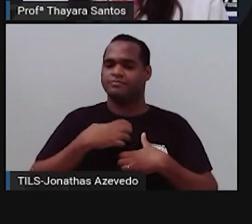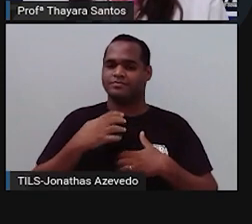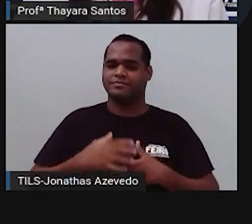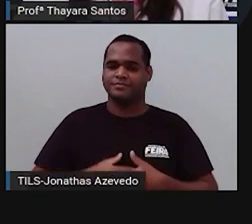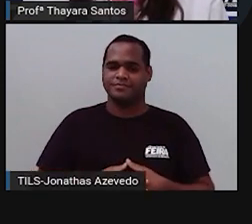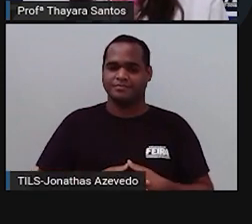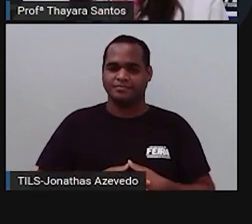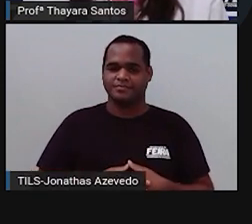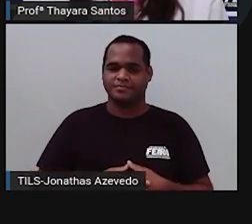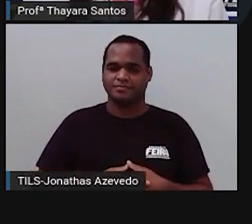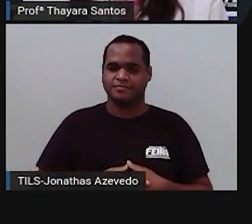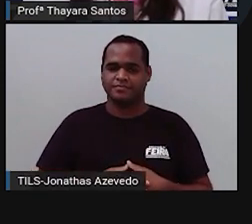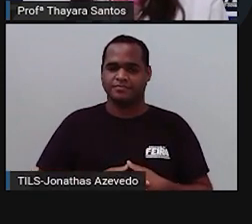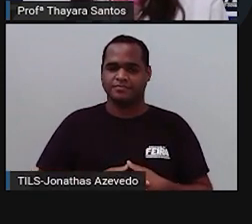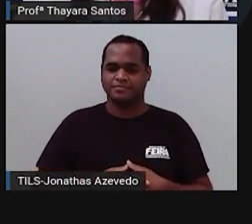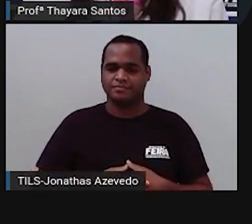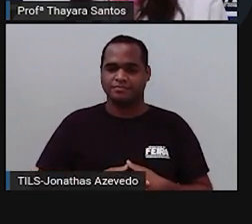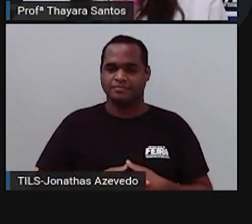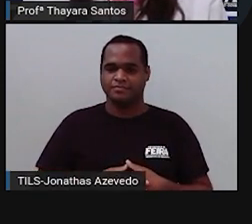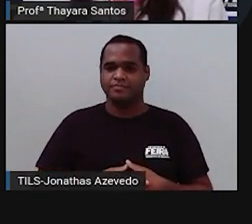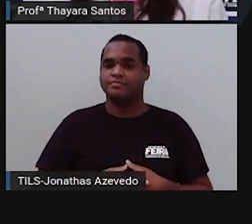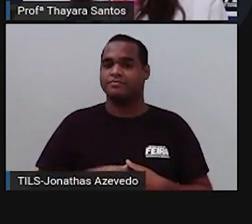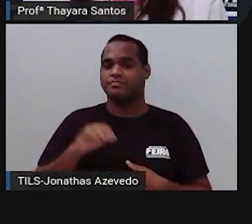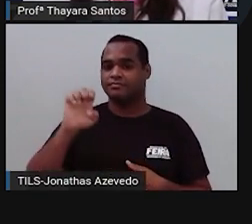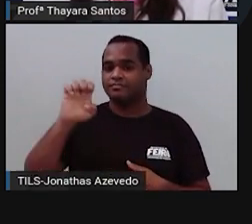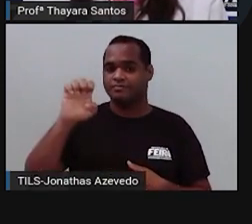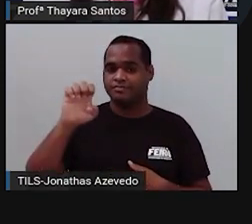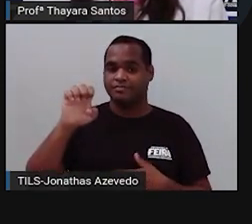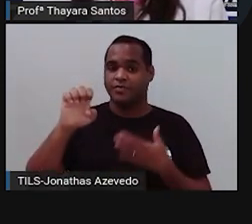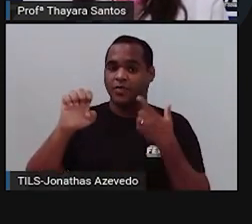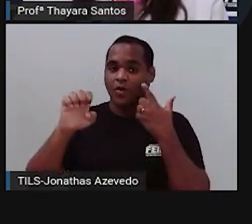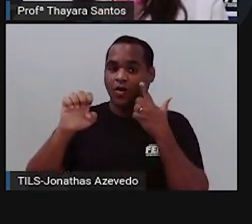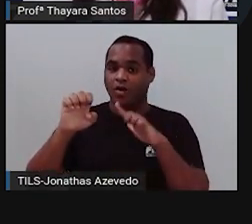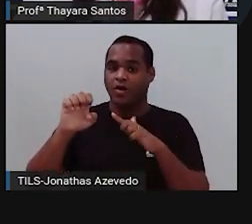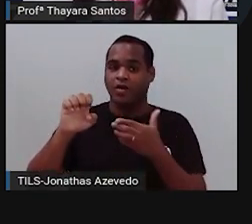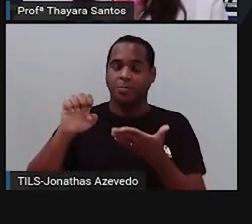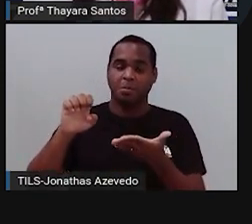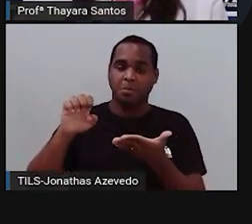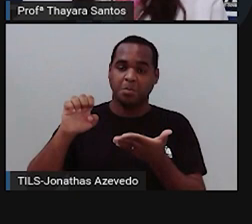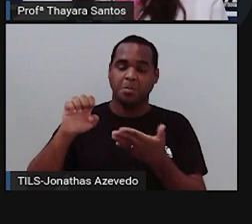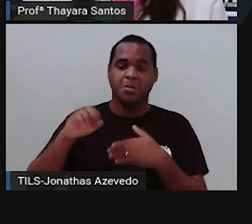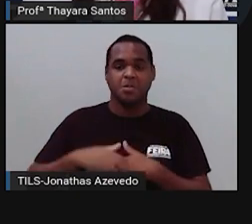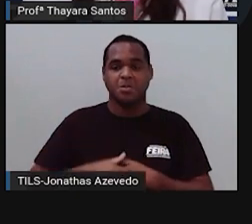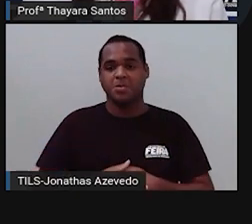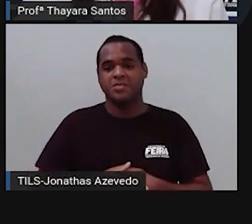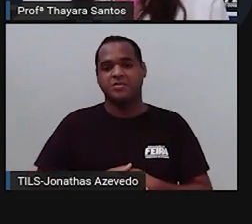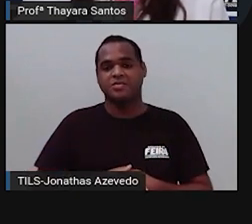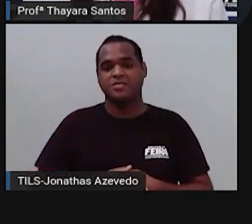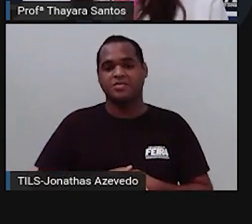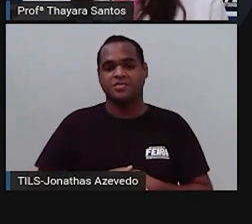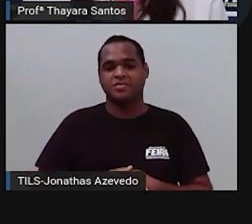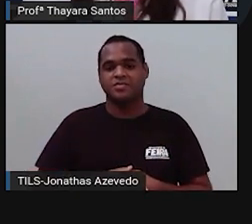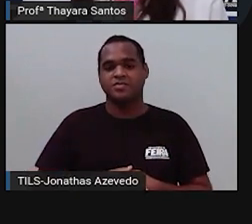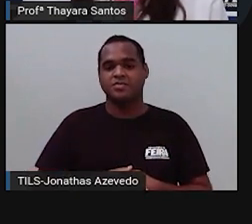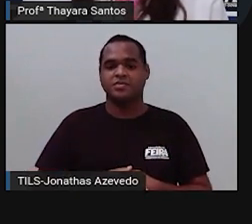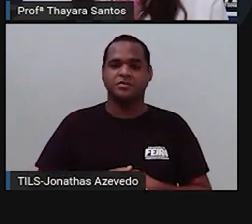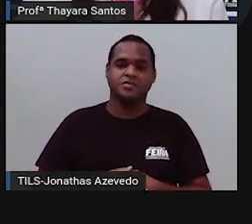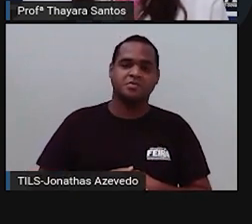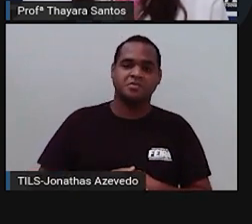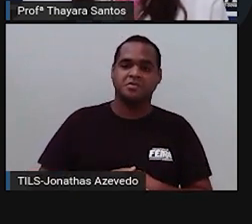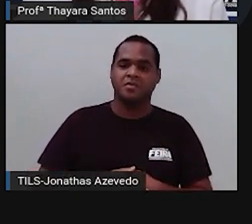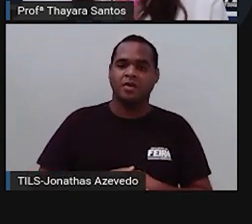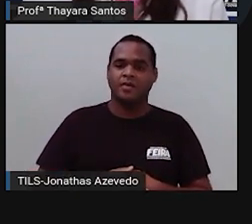Então, vamos lá. Vou clicar nessa daqui. Ó, tem uma letra E. Vou clicar em mais uma.